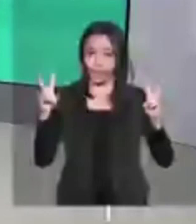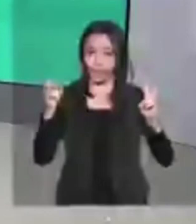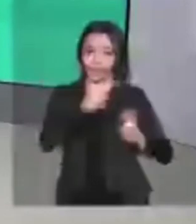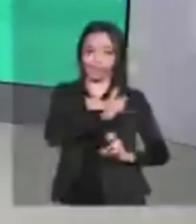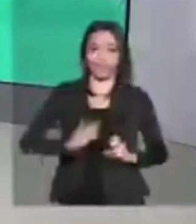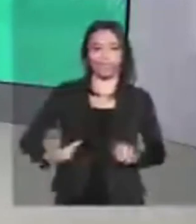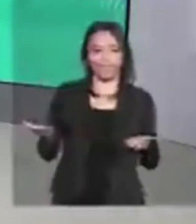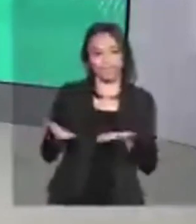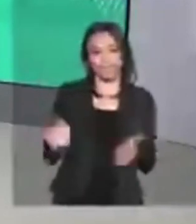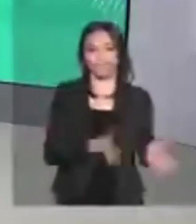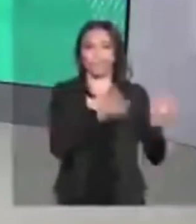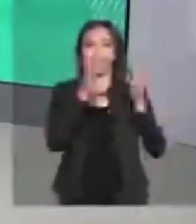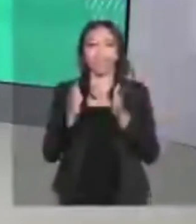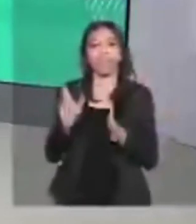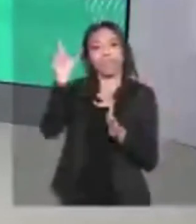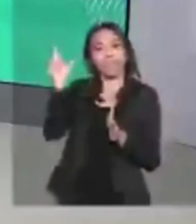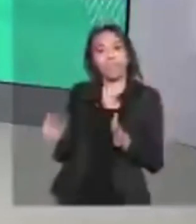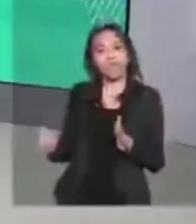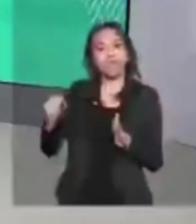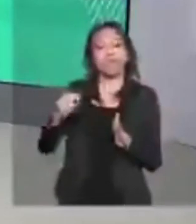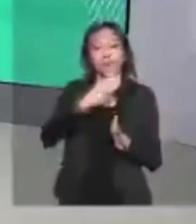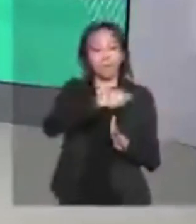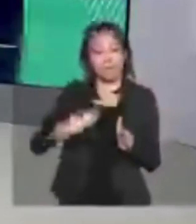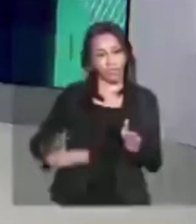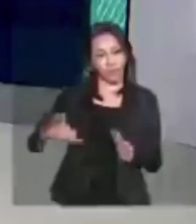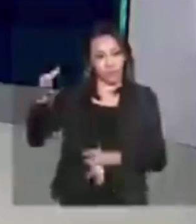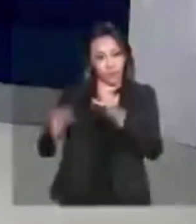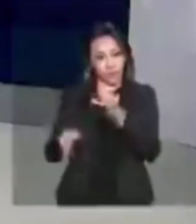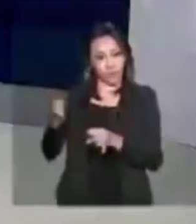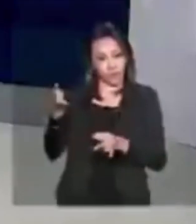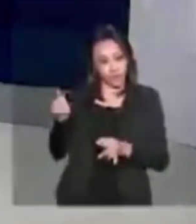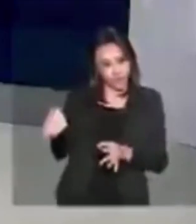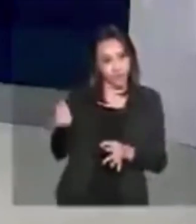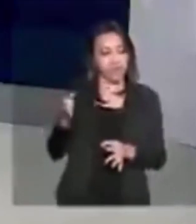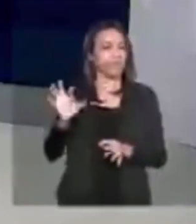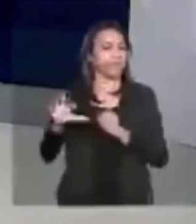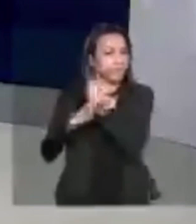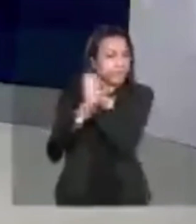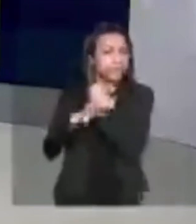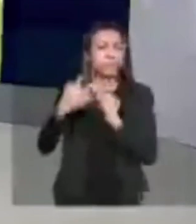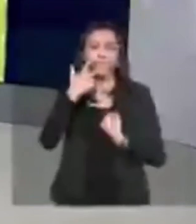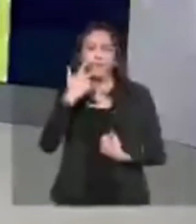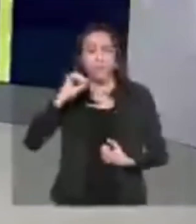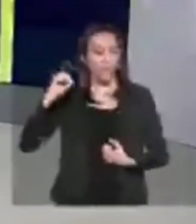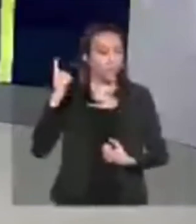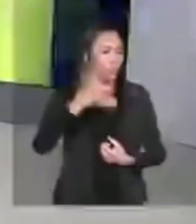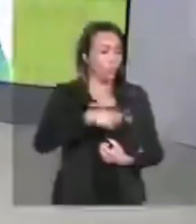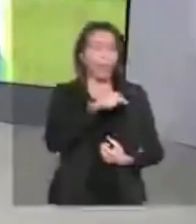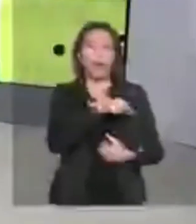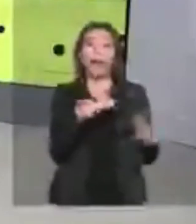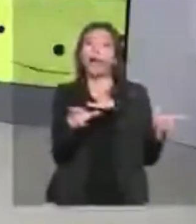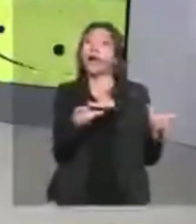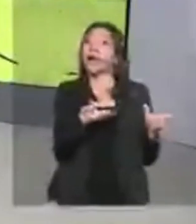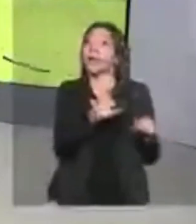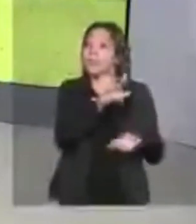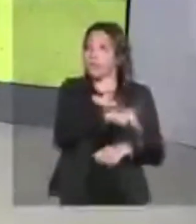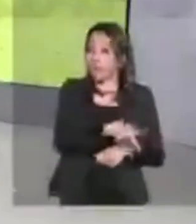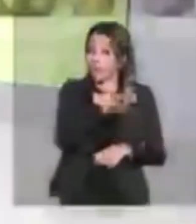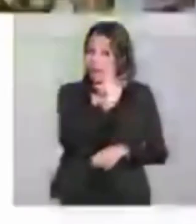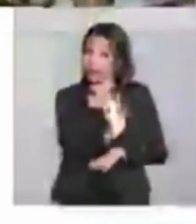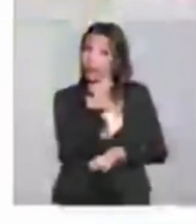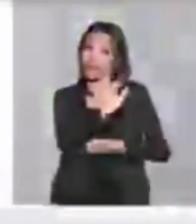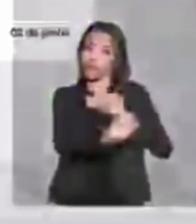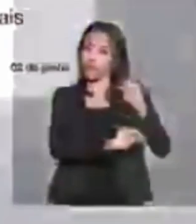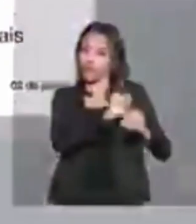O ministro da Justiça e Segurança Pública, André Mendonça, determinou à Polícia Federal abertura de inquérito para investigar o